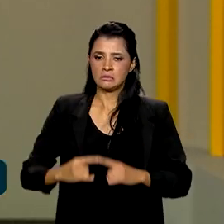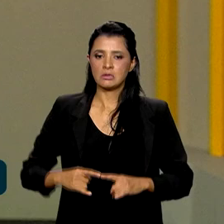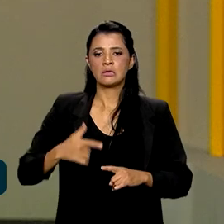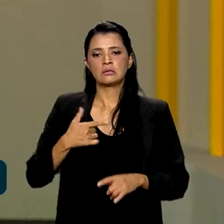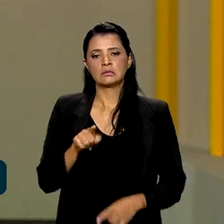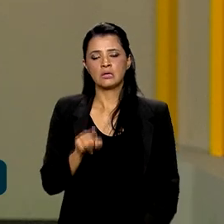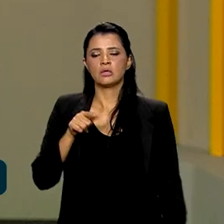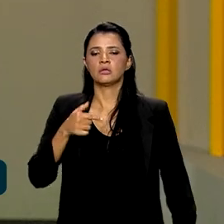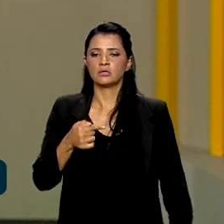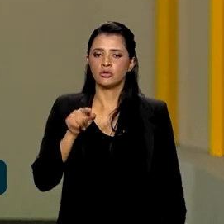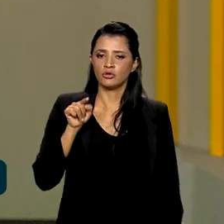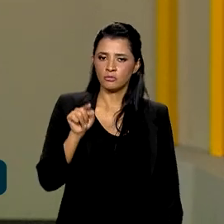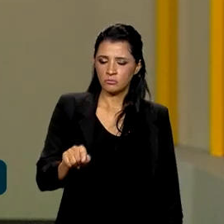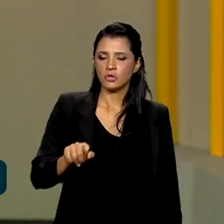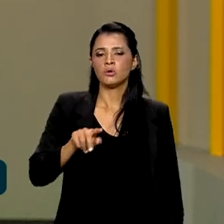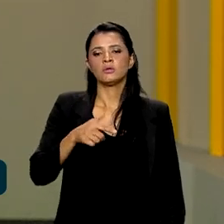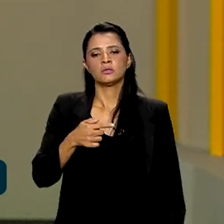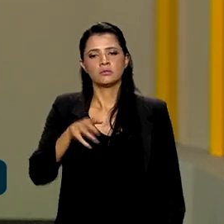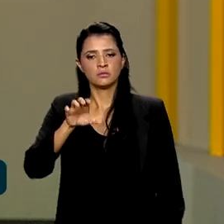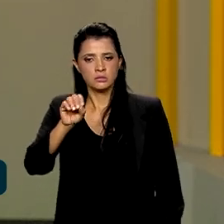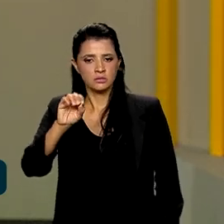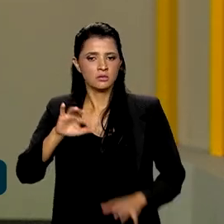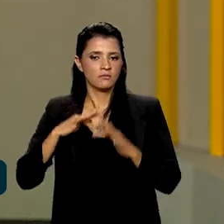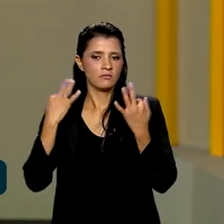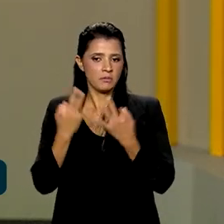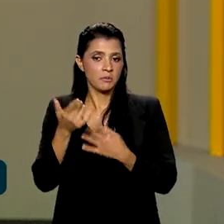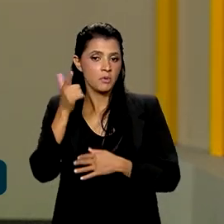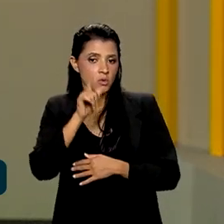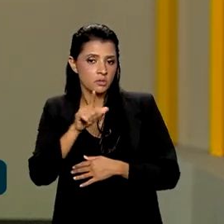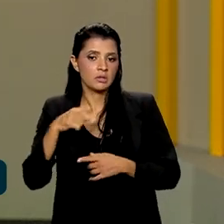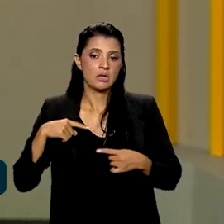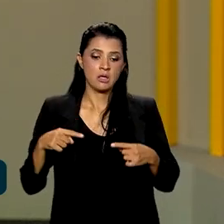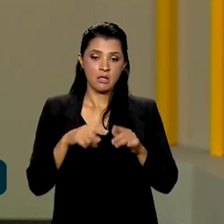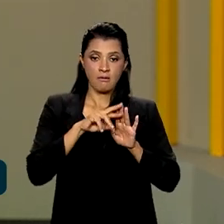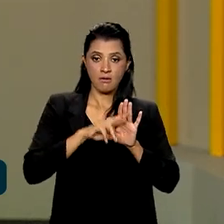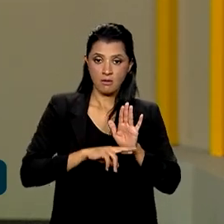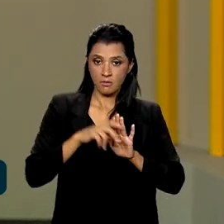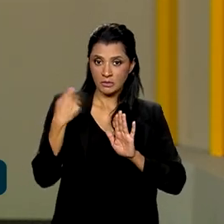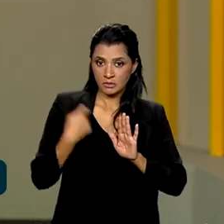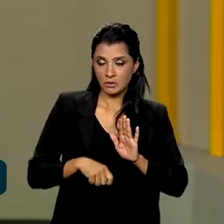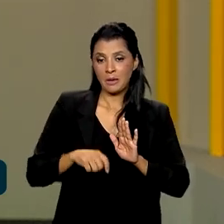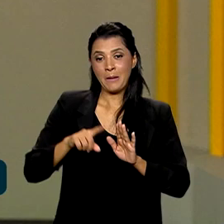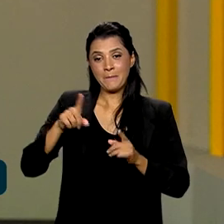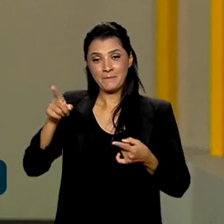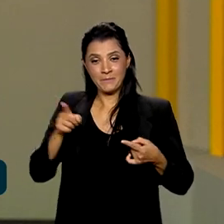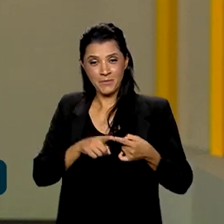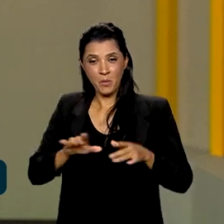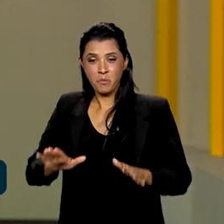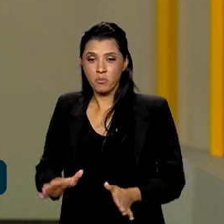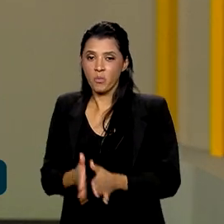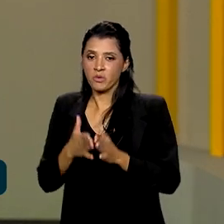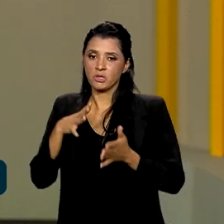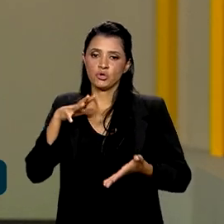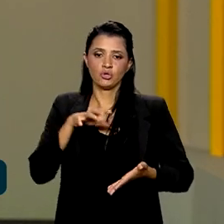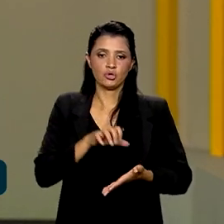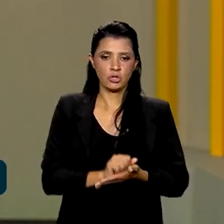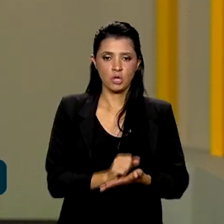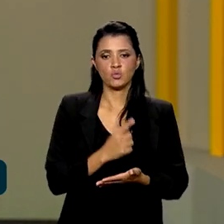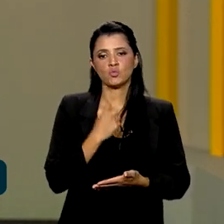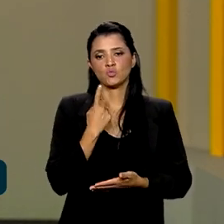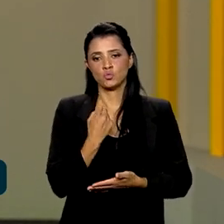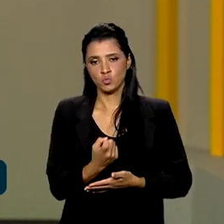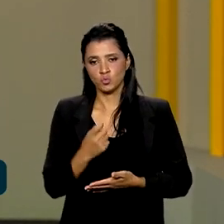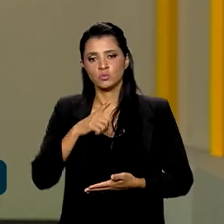selecionar essas famílias, elas têm que atender alguns critérios. O primeiro deles é estar em situação de pobreza, tem que estar no Cadastro Único. Nós vamos